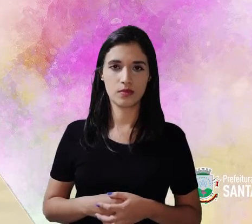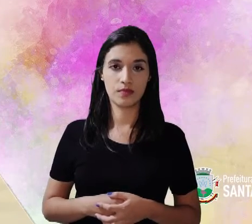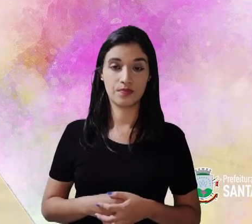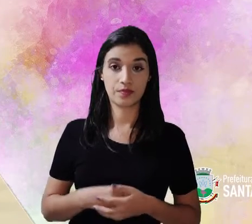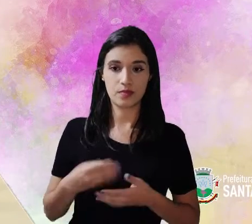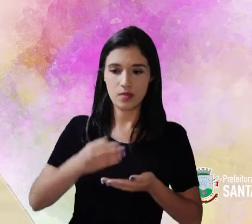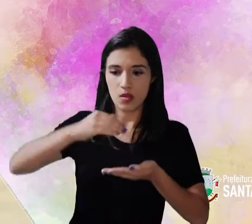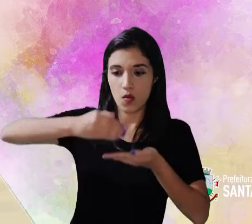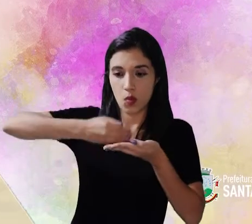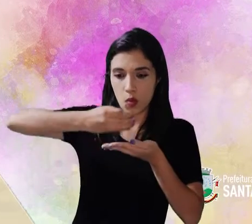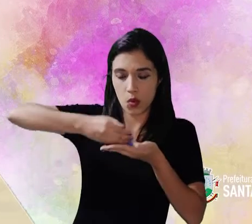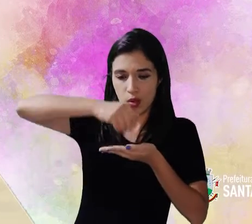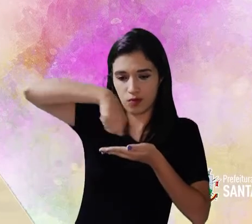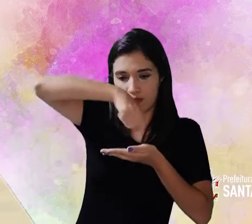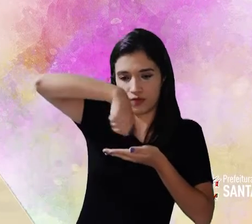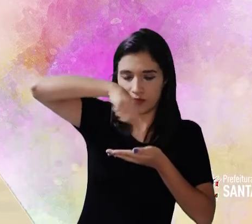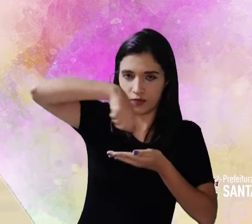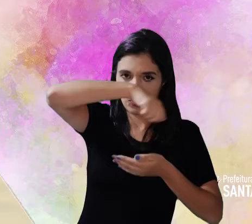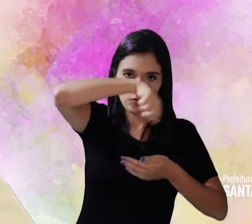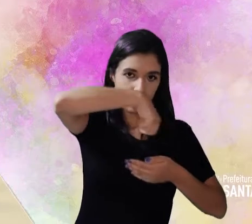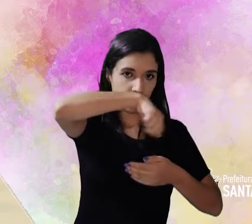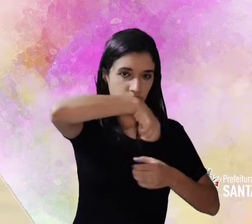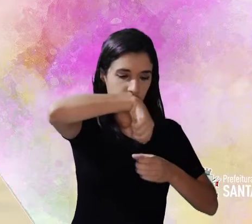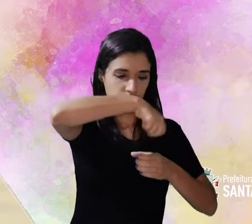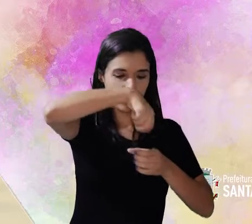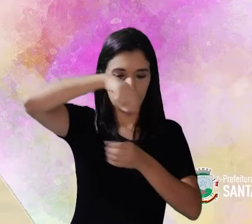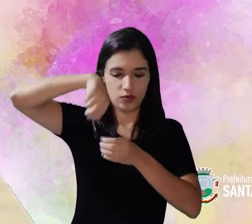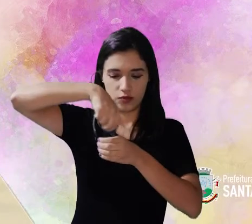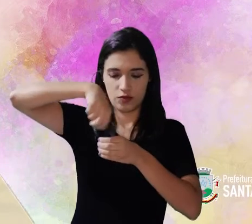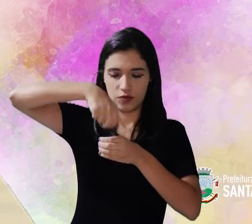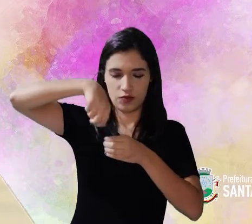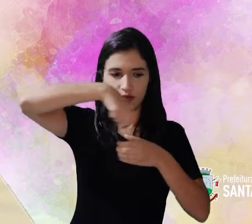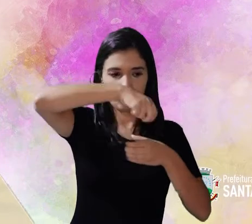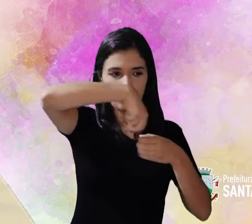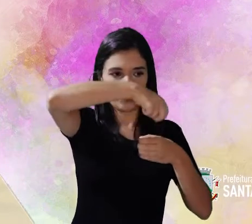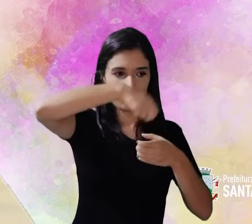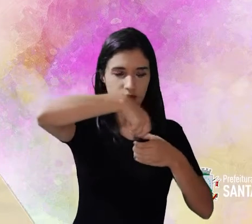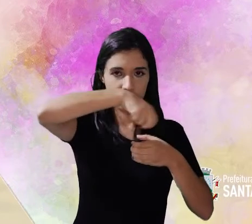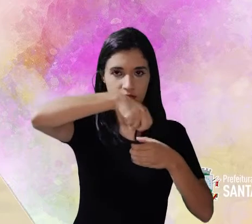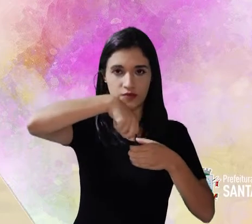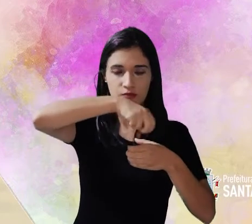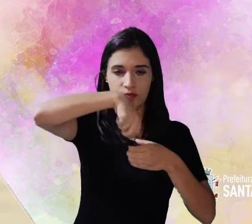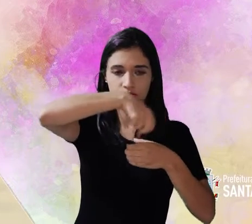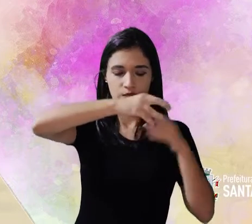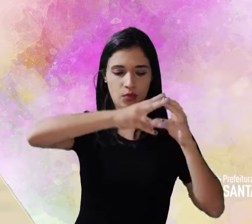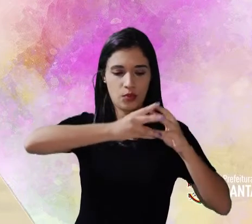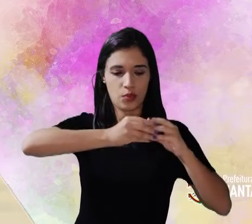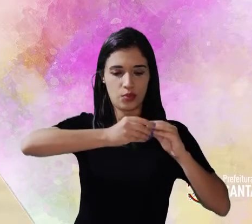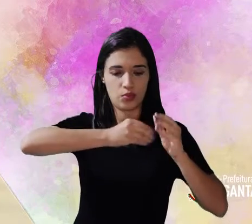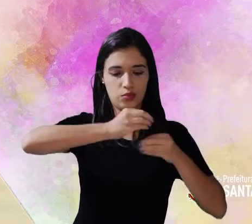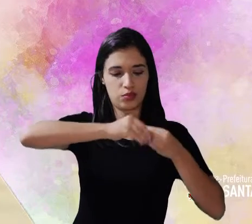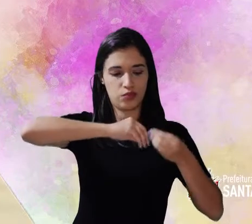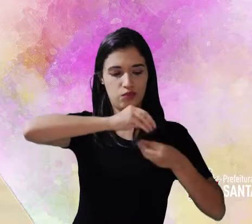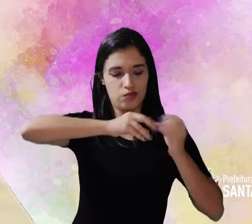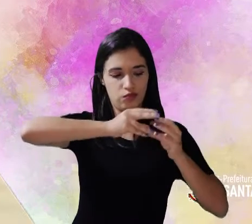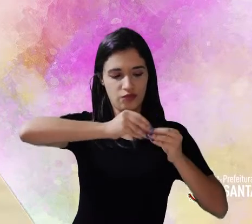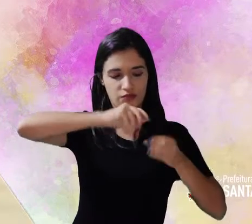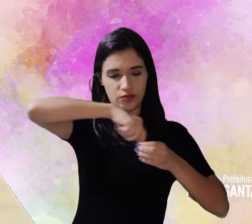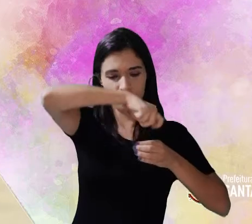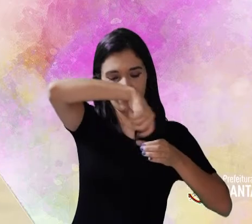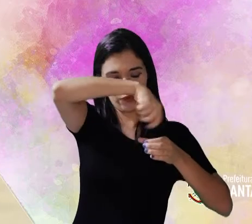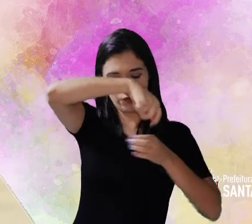Eu vou pegar a colher e vou misturar um pouco este detergente com o vinagre para ele ir se